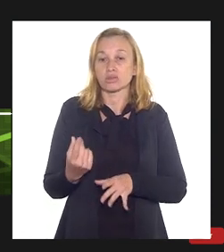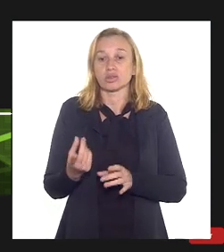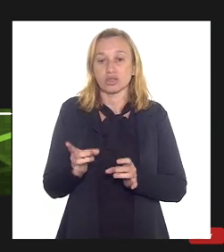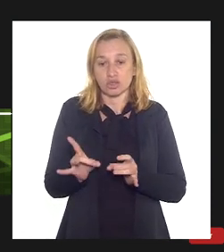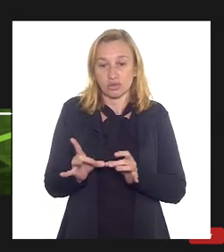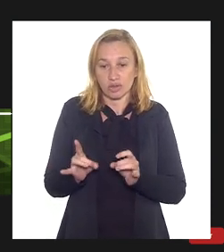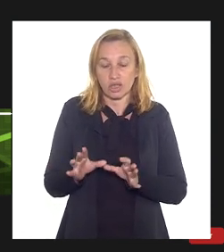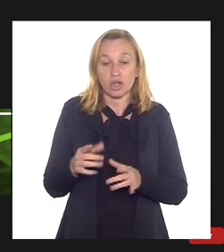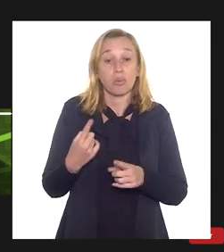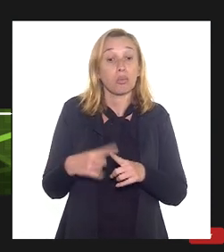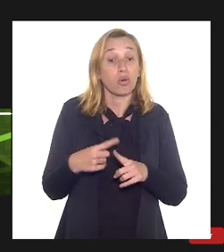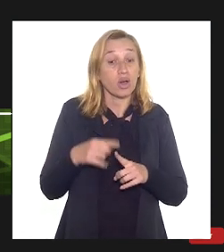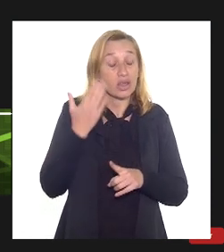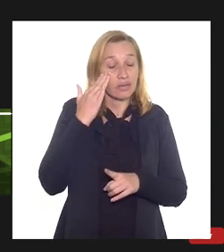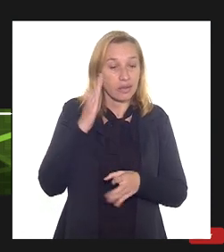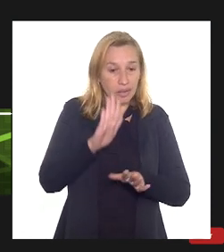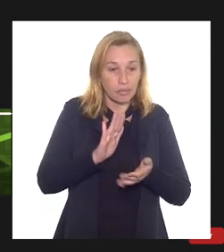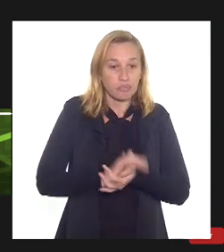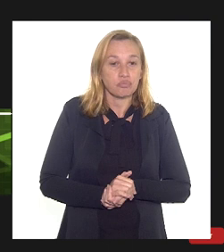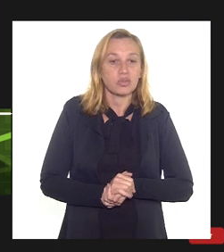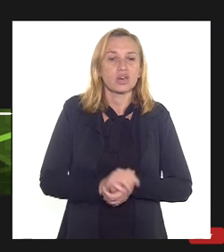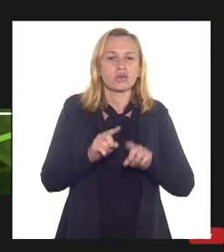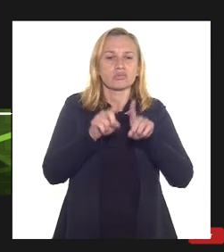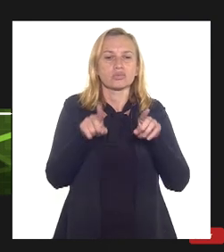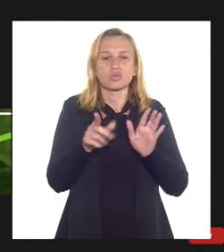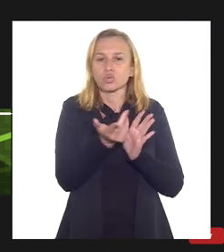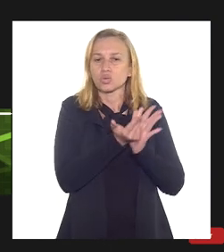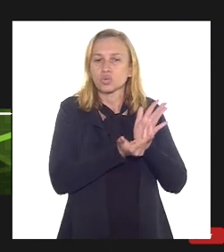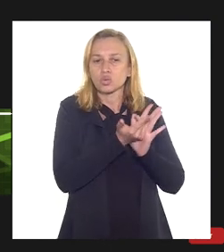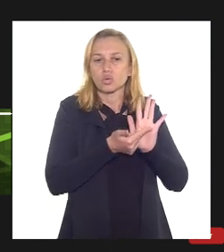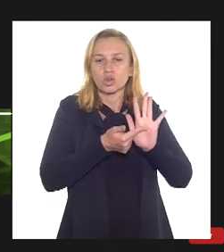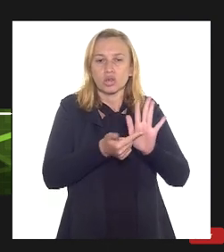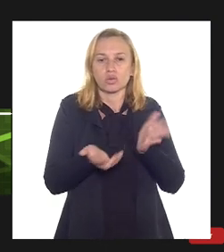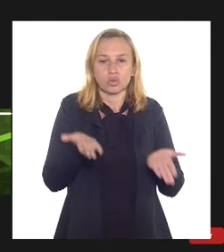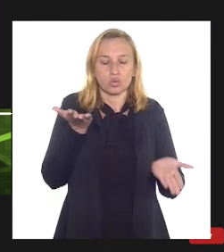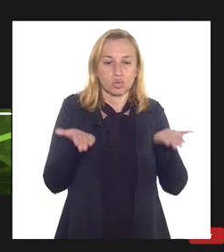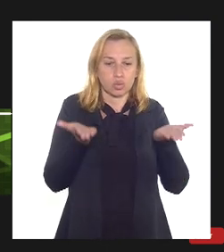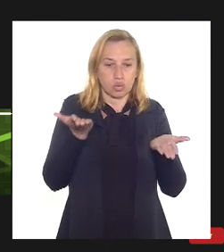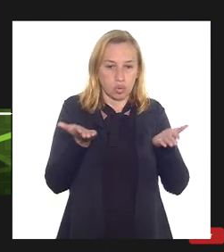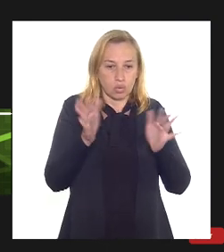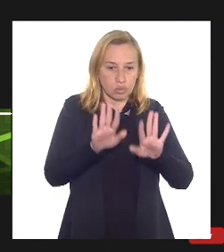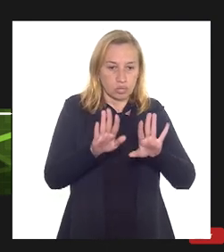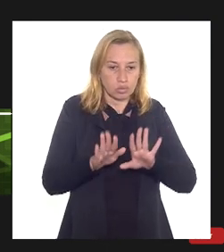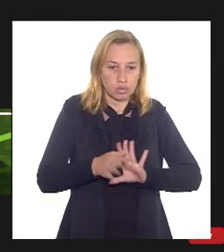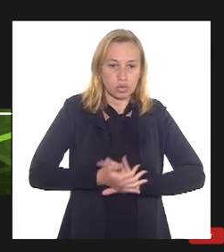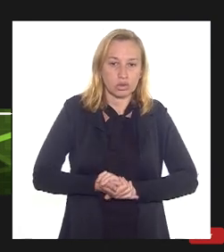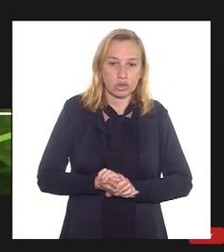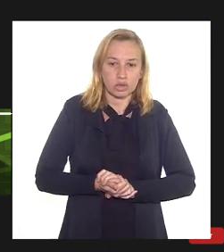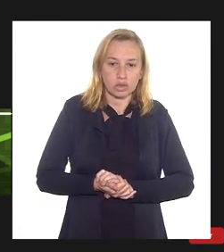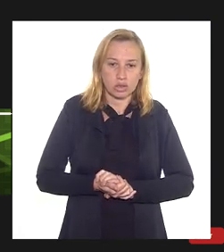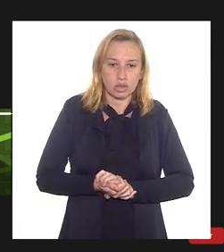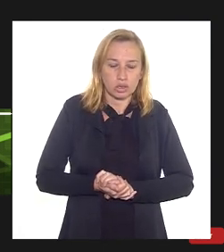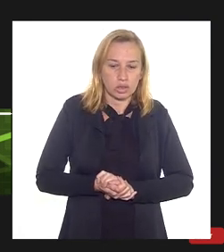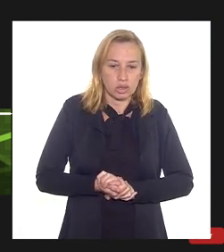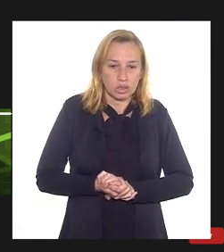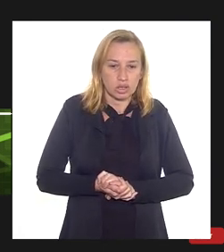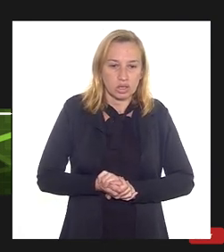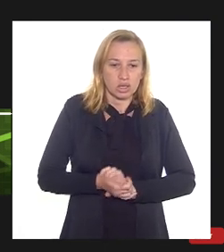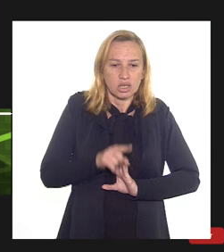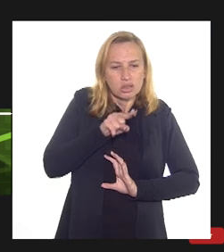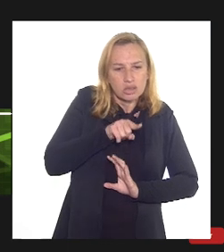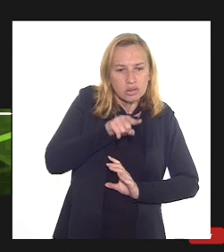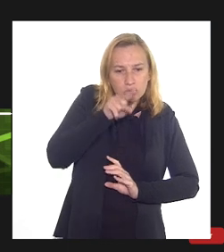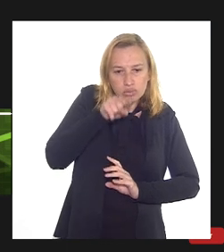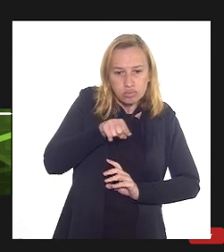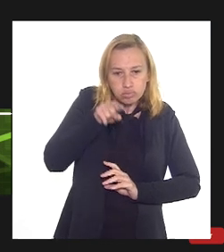certo? Essa figura mostra um balanço de oferta e demanda como nós chamamos essas barras nas cores aqui